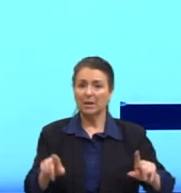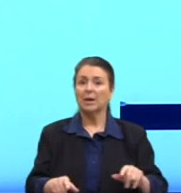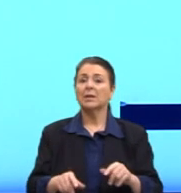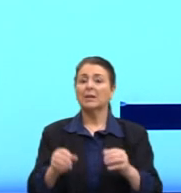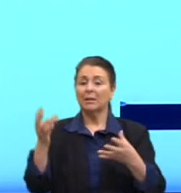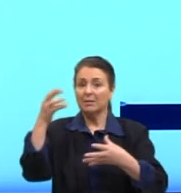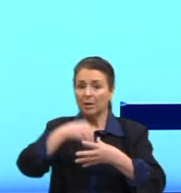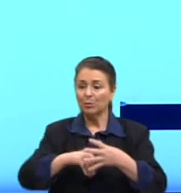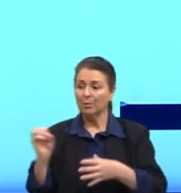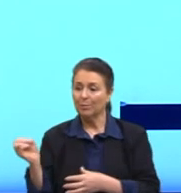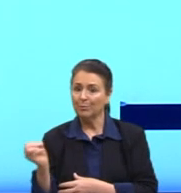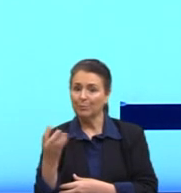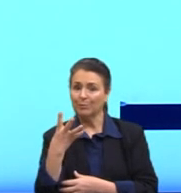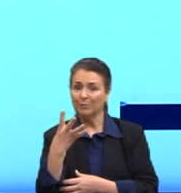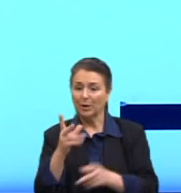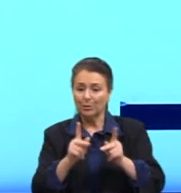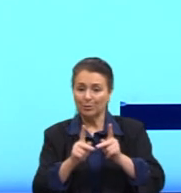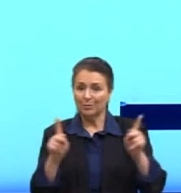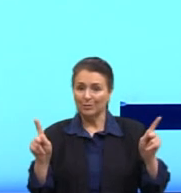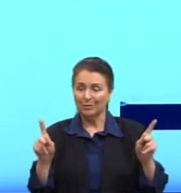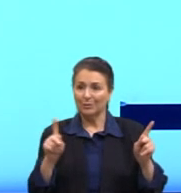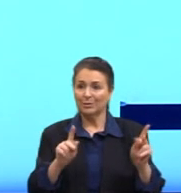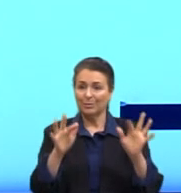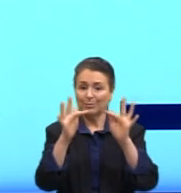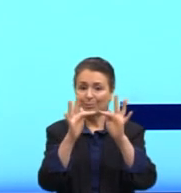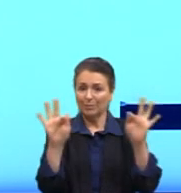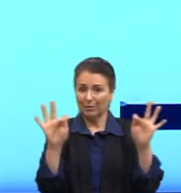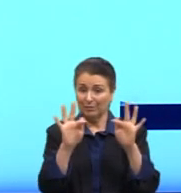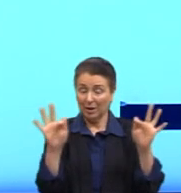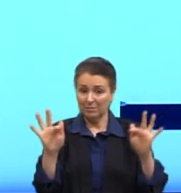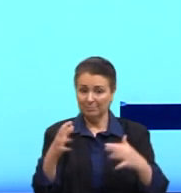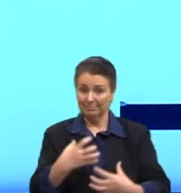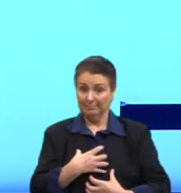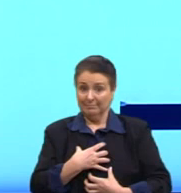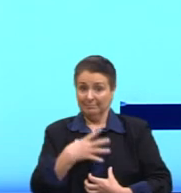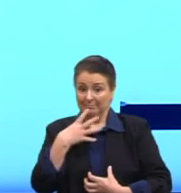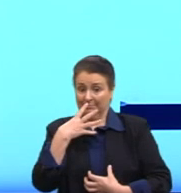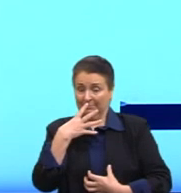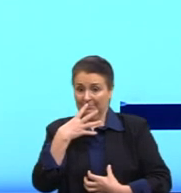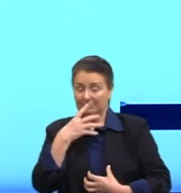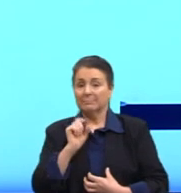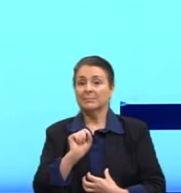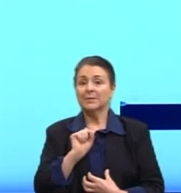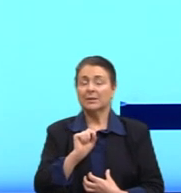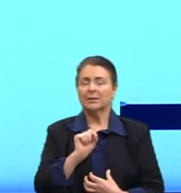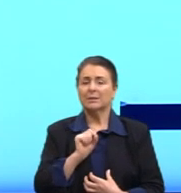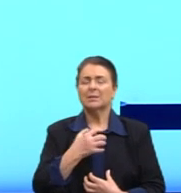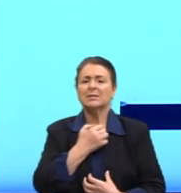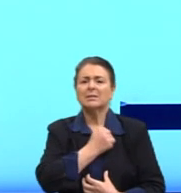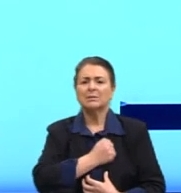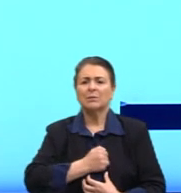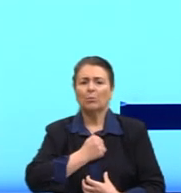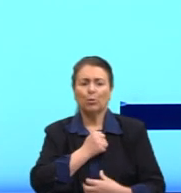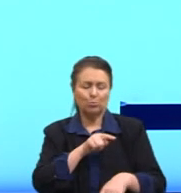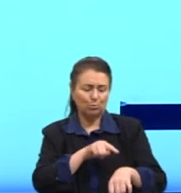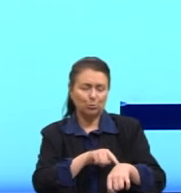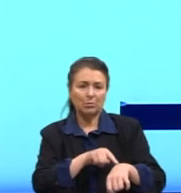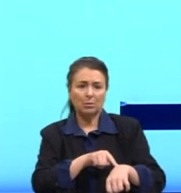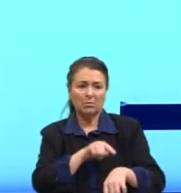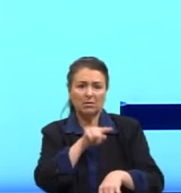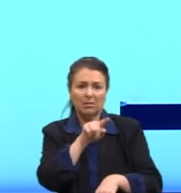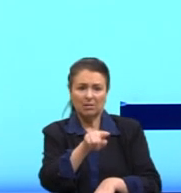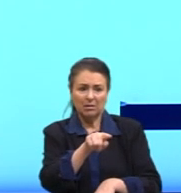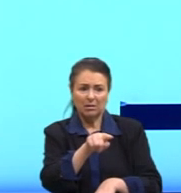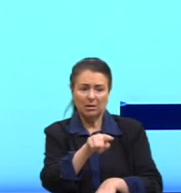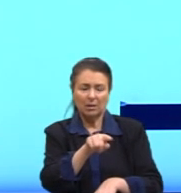-modernidade. Que tem uma frase bem chocante, que fala assim, que saudade do tempo que eles só